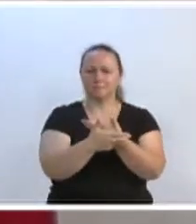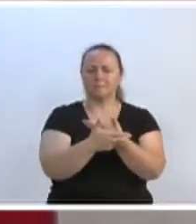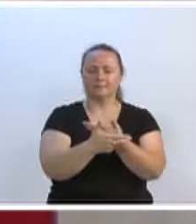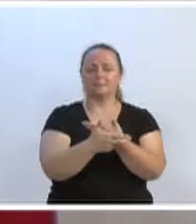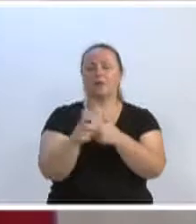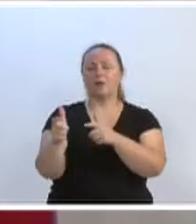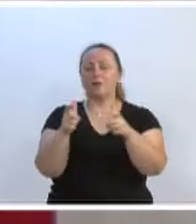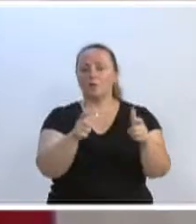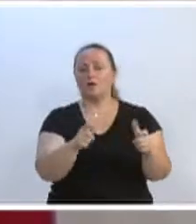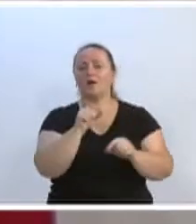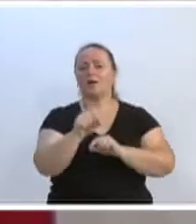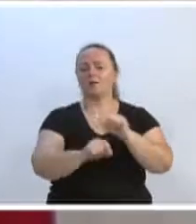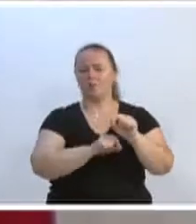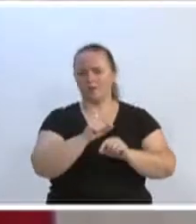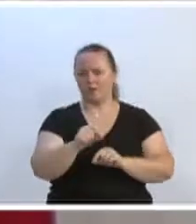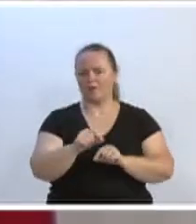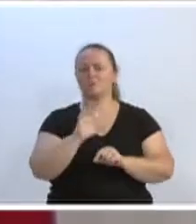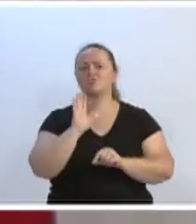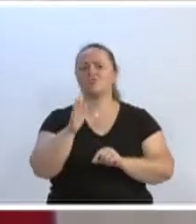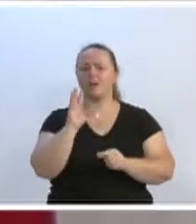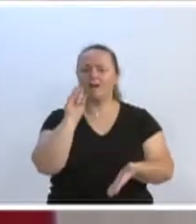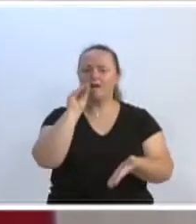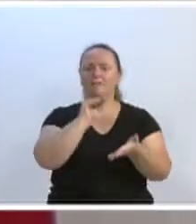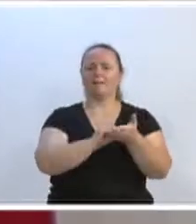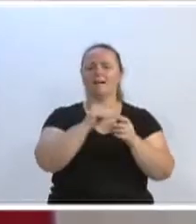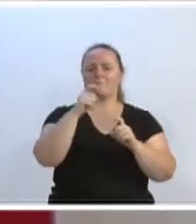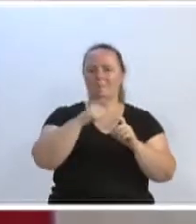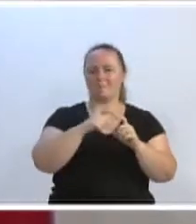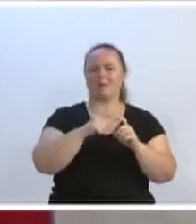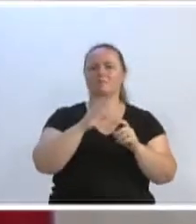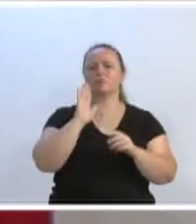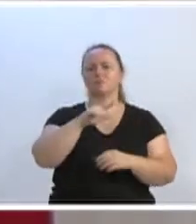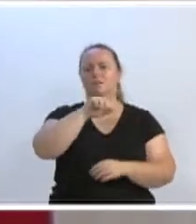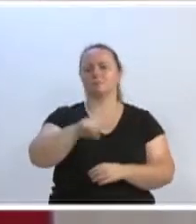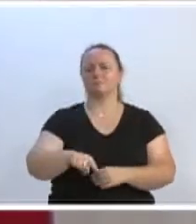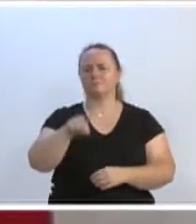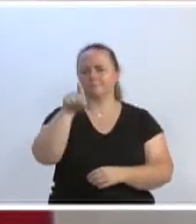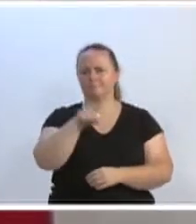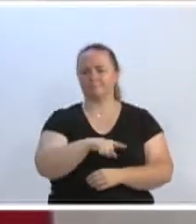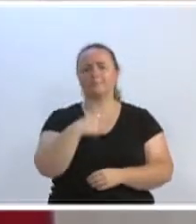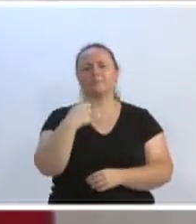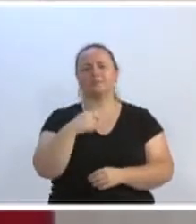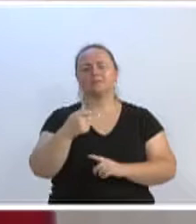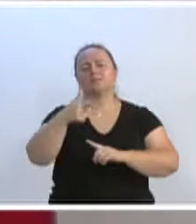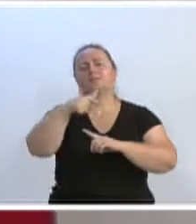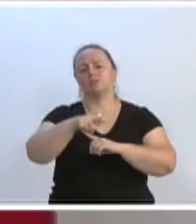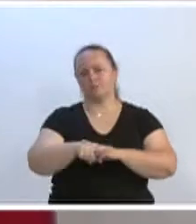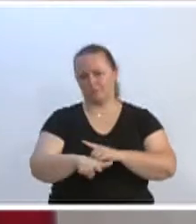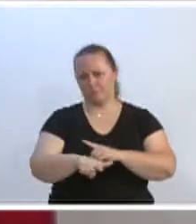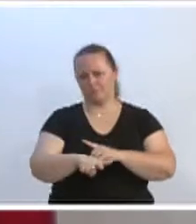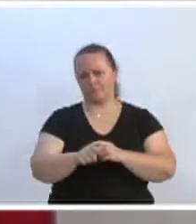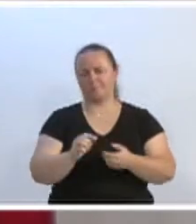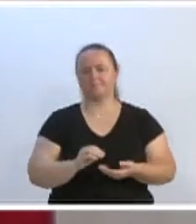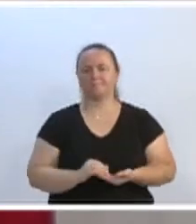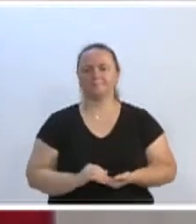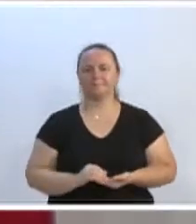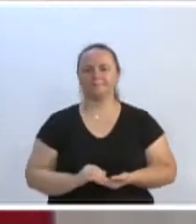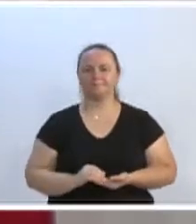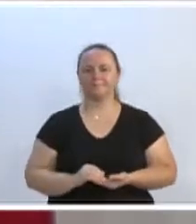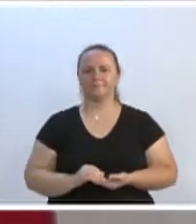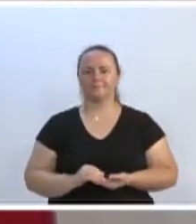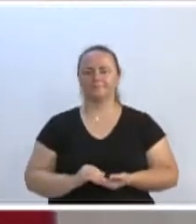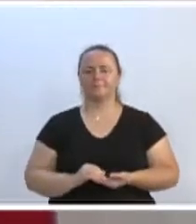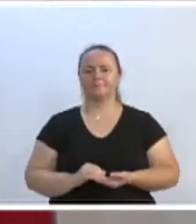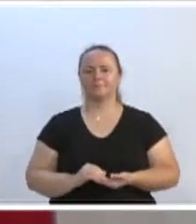desmarcadas e nós precisamos que retomem lá a atividade do profissional médico. Senhor presidente, para não